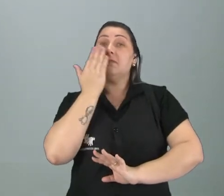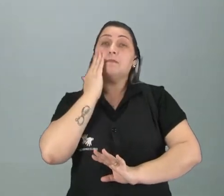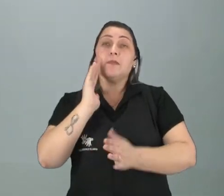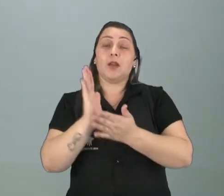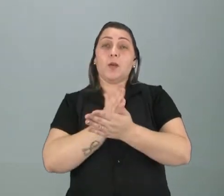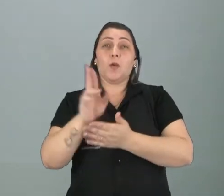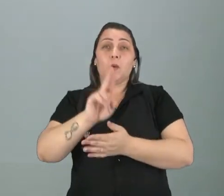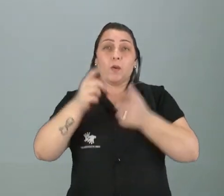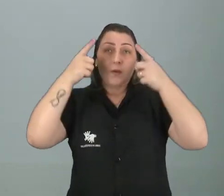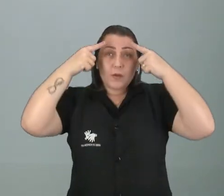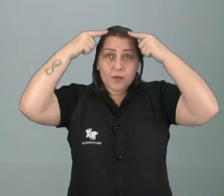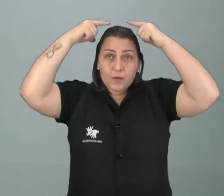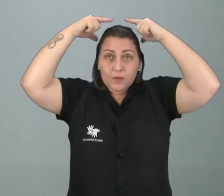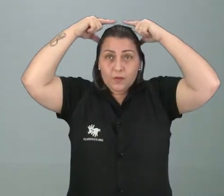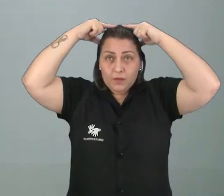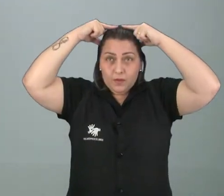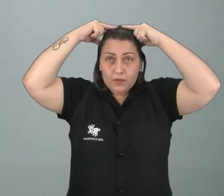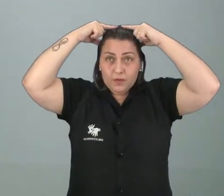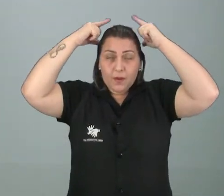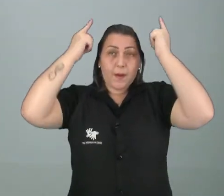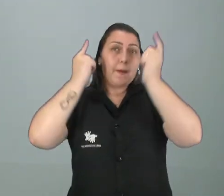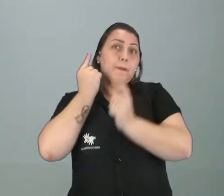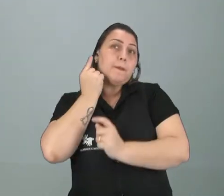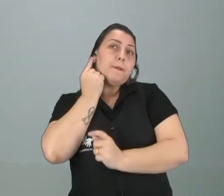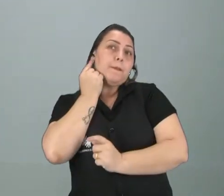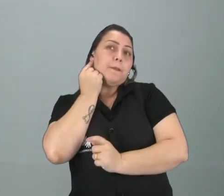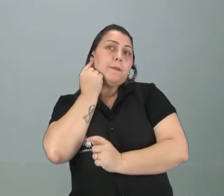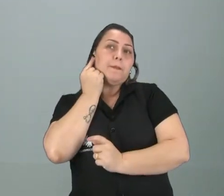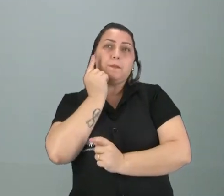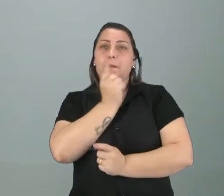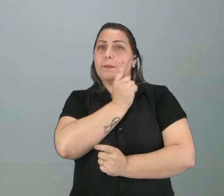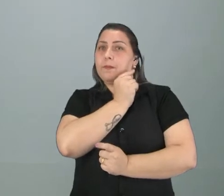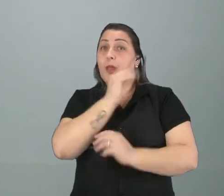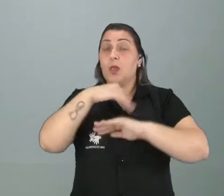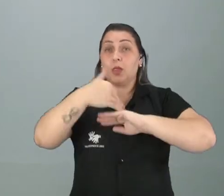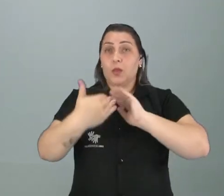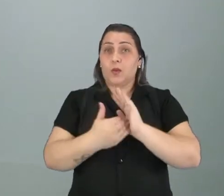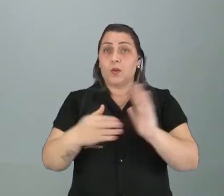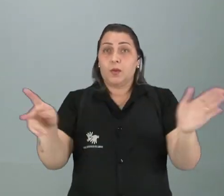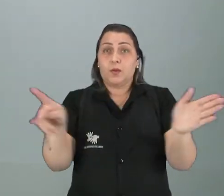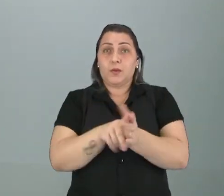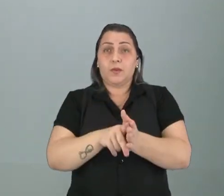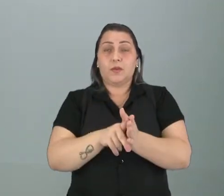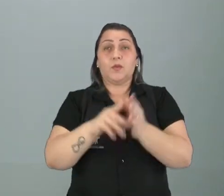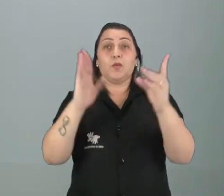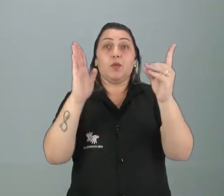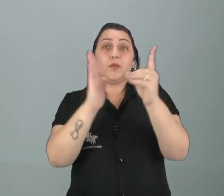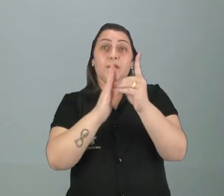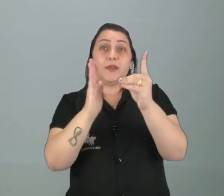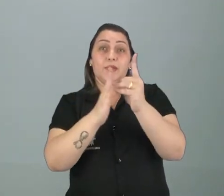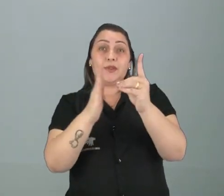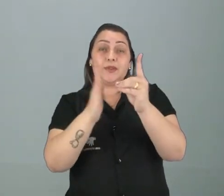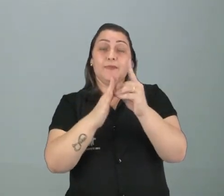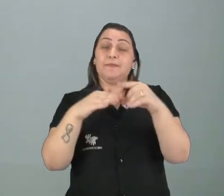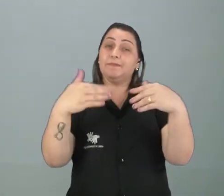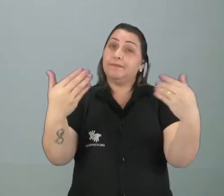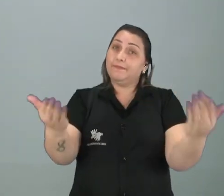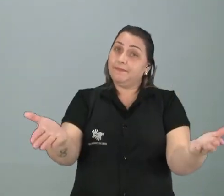Algumas usam a tiara, usam brincos, né? Tudo isso foi originário de onde? Dos